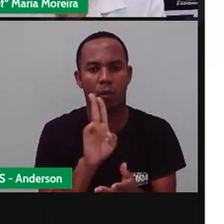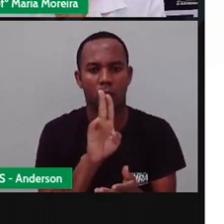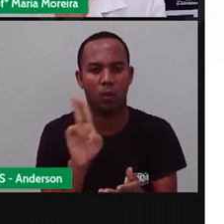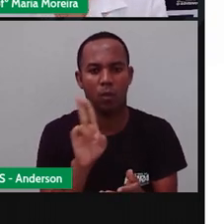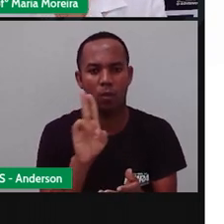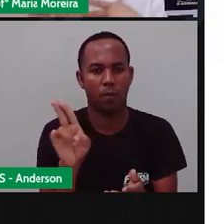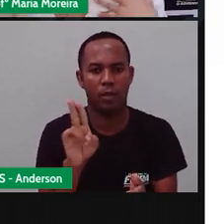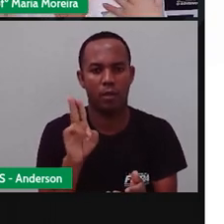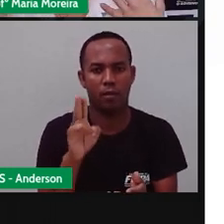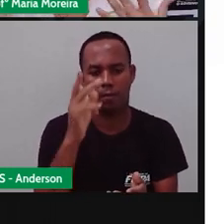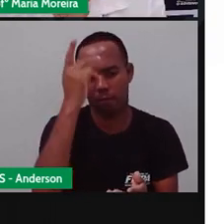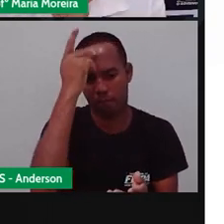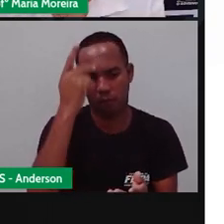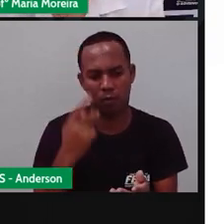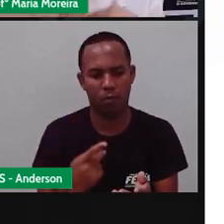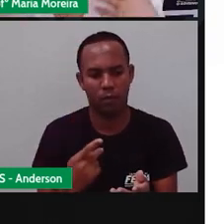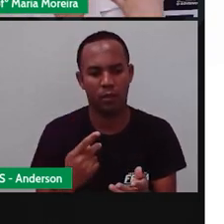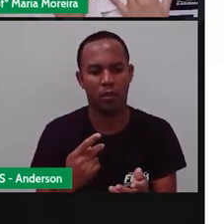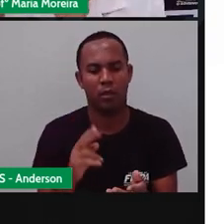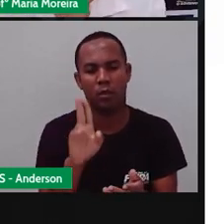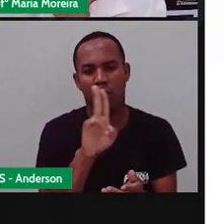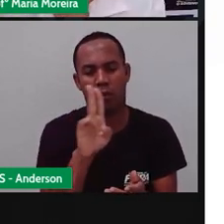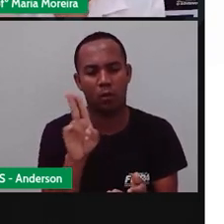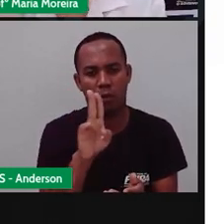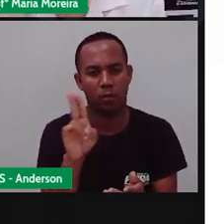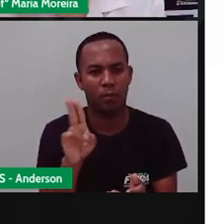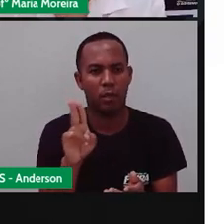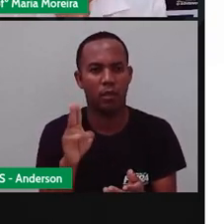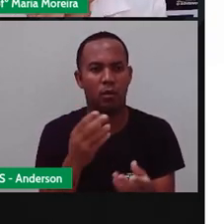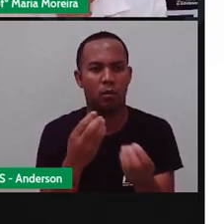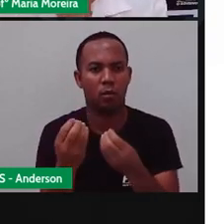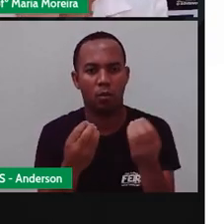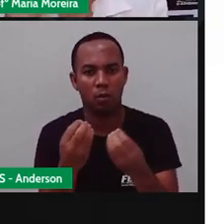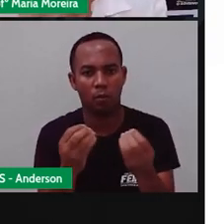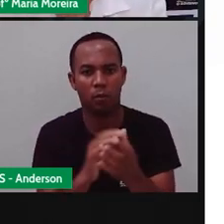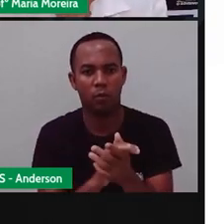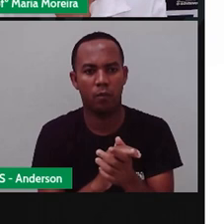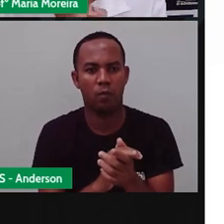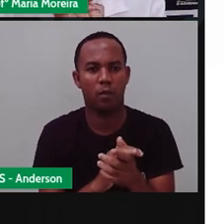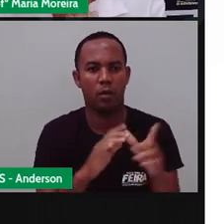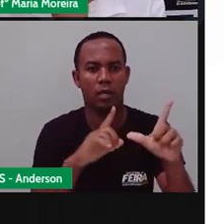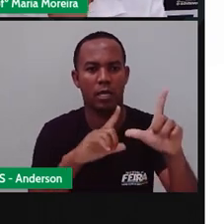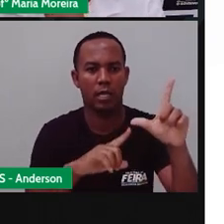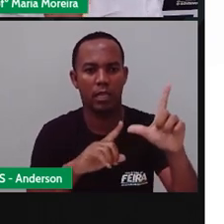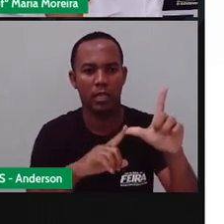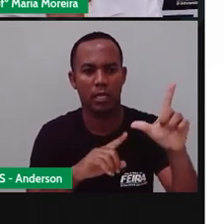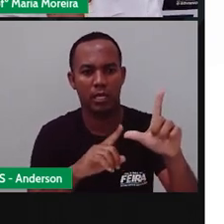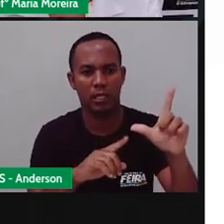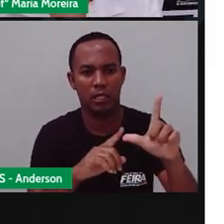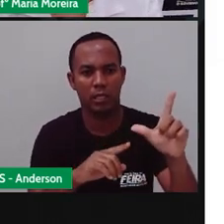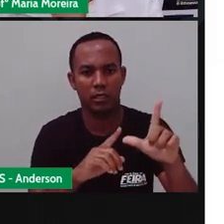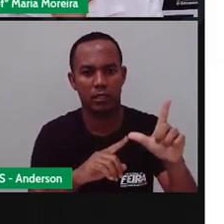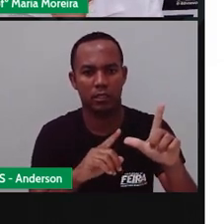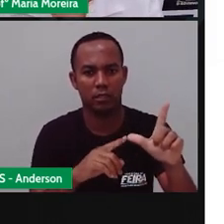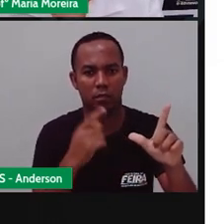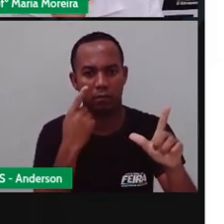próprios. nome de uma marca, de um personagem. Então, eu vou usar a letra maiúscula.